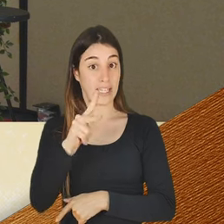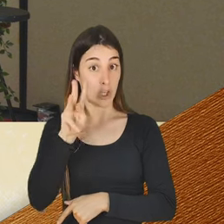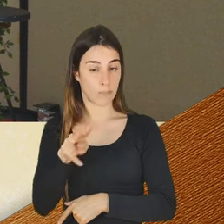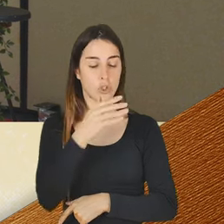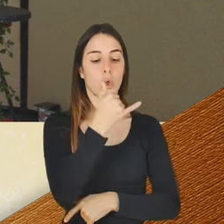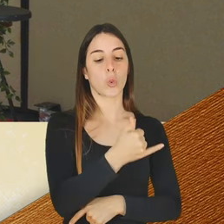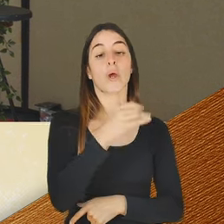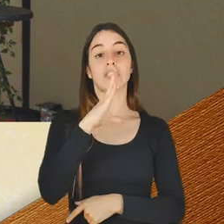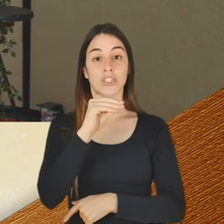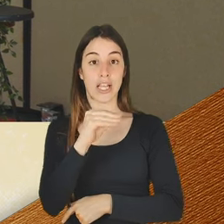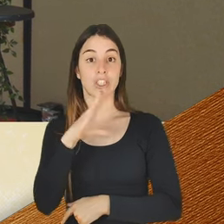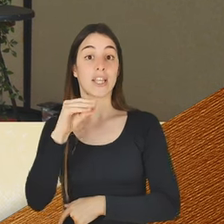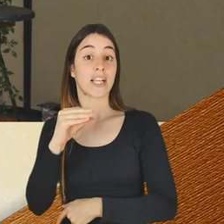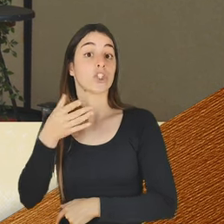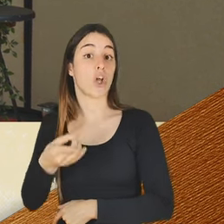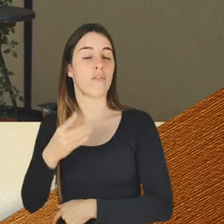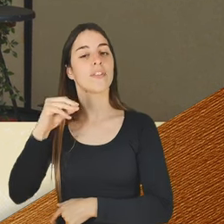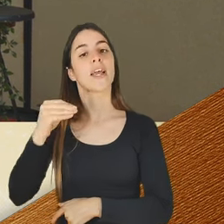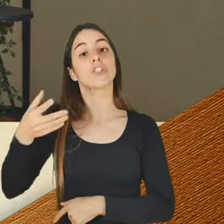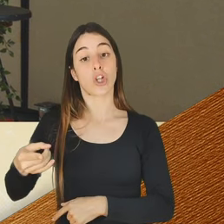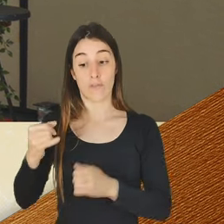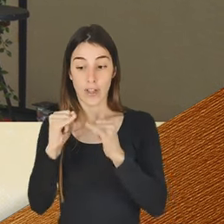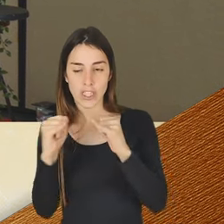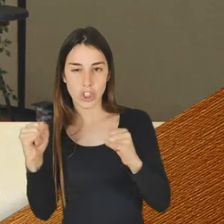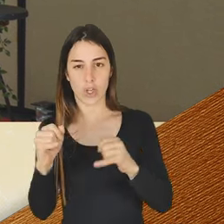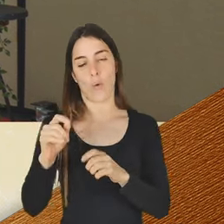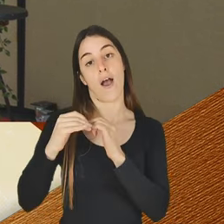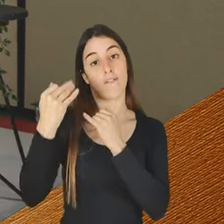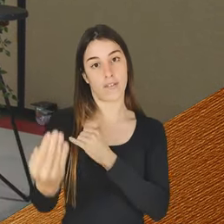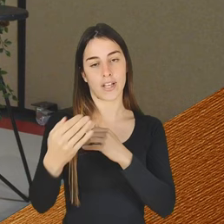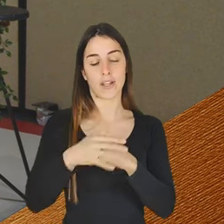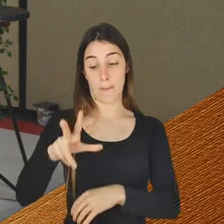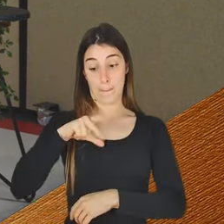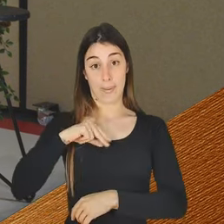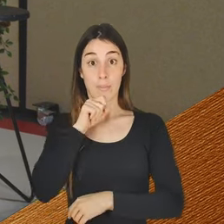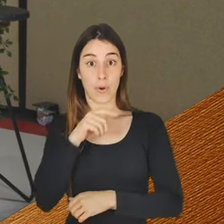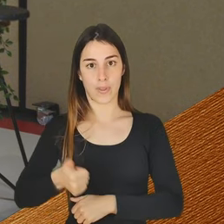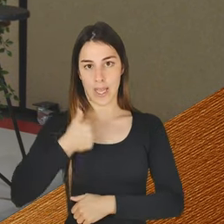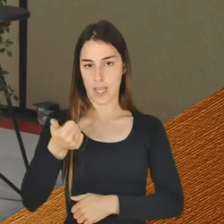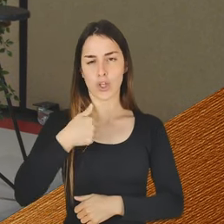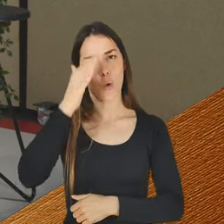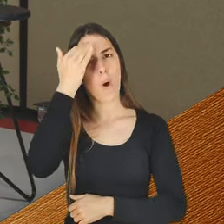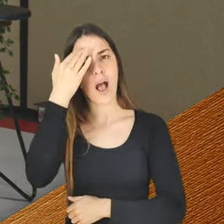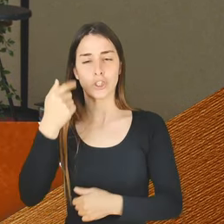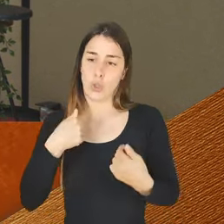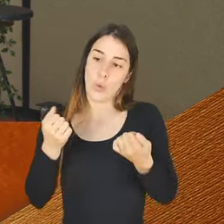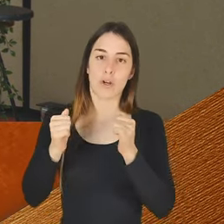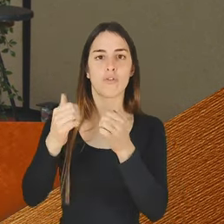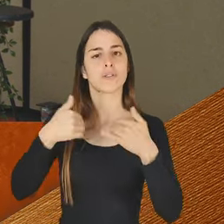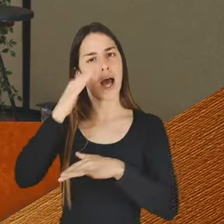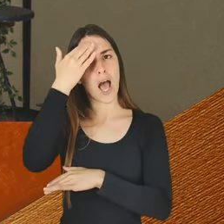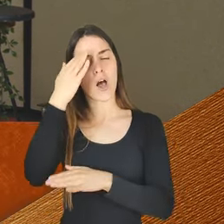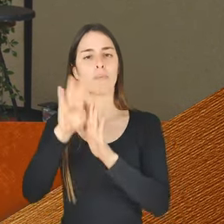-109-109 para se eu estar a ganhar este fantástico prémio, Joana. E eu acho que isto hoje, eu estava nervoso, mas acho que foi um programa